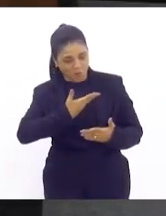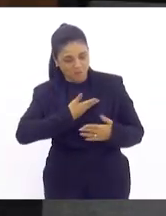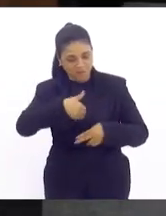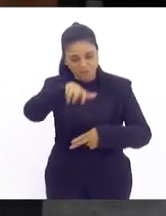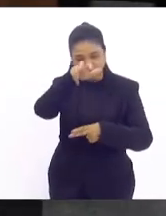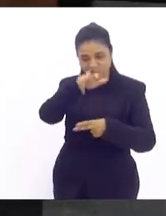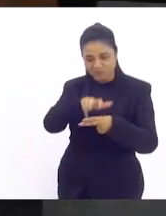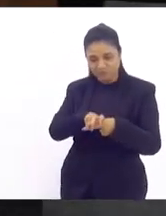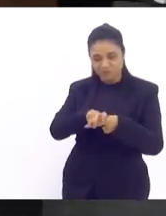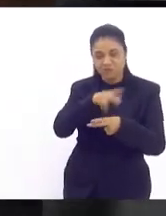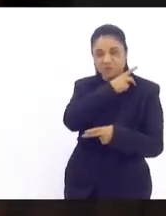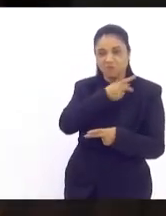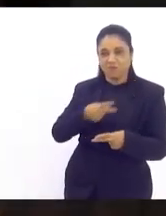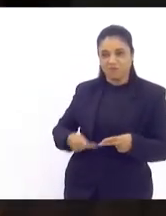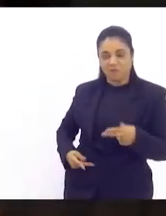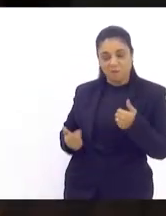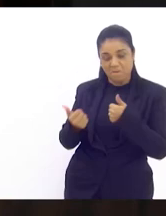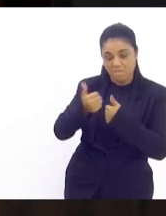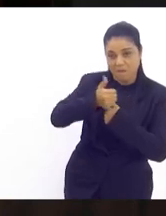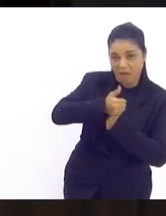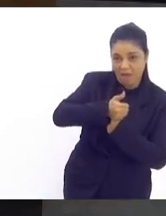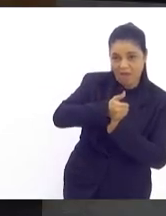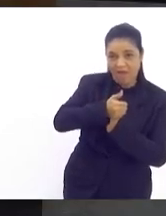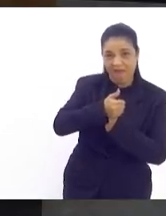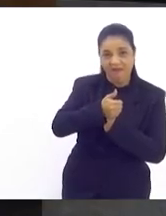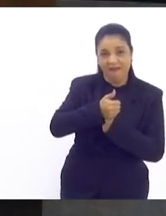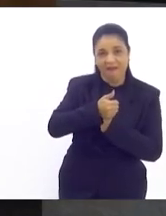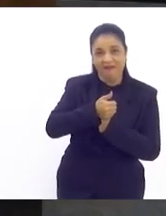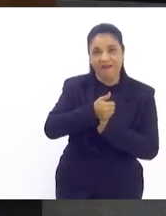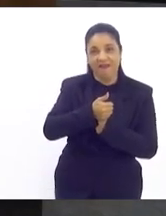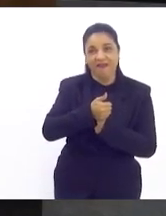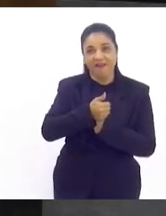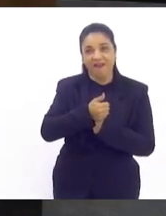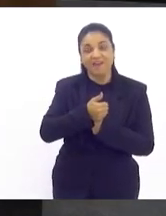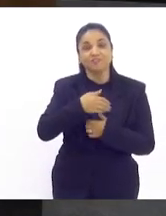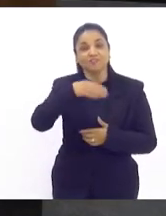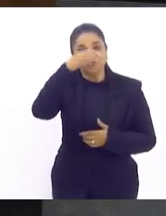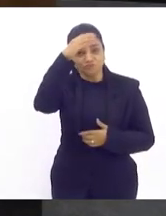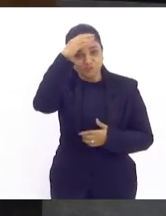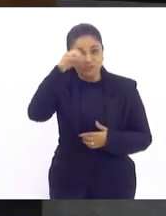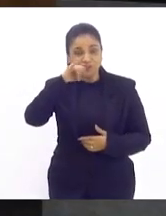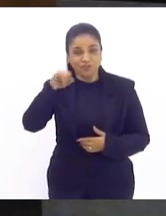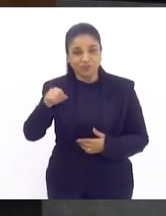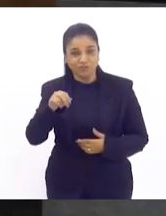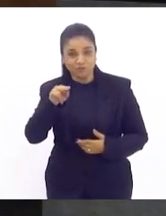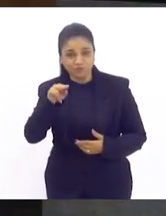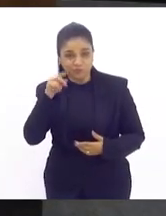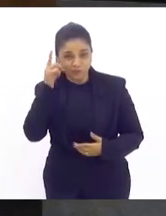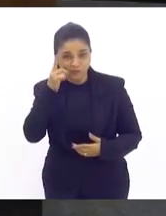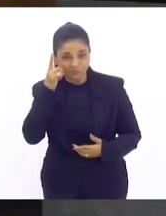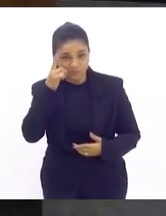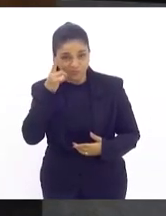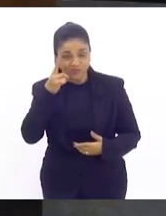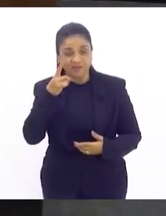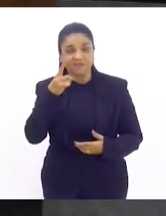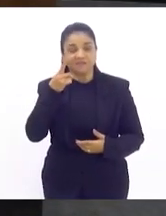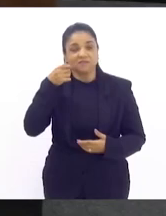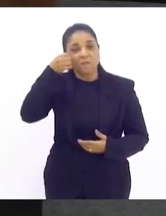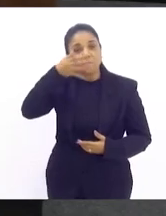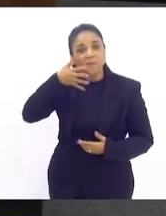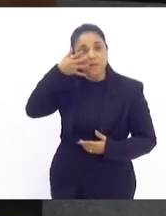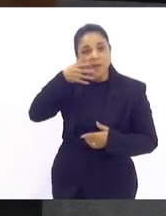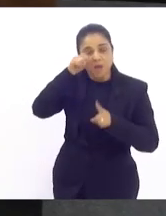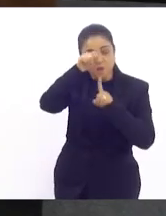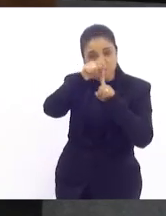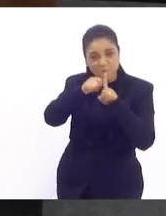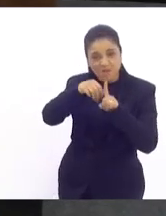na presidência e uma outra Tia Ju a deputada Tia Ju falou sobre o mês